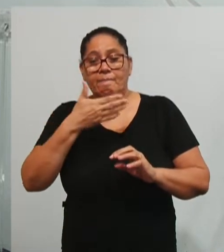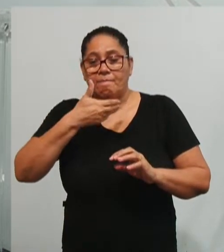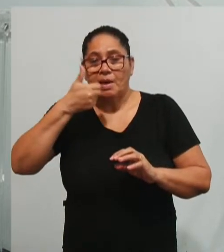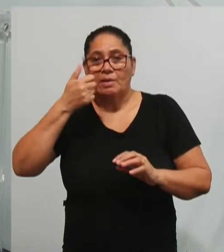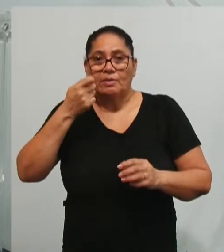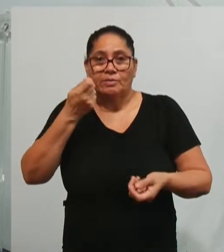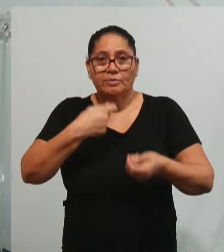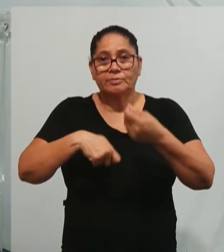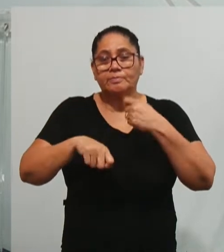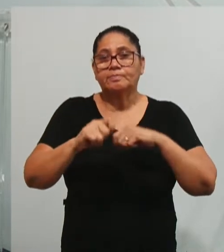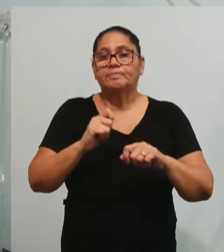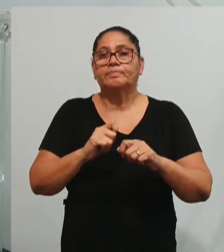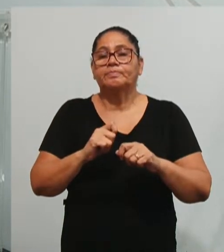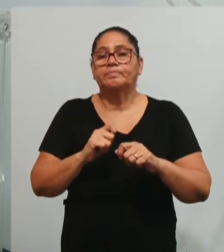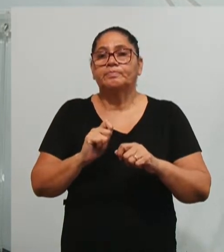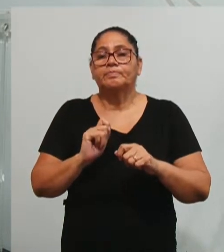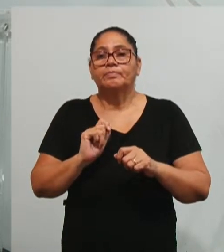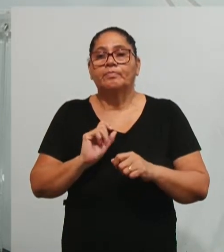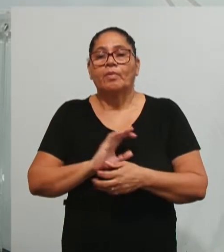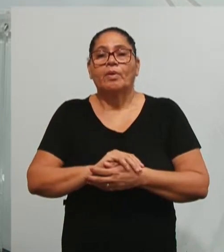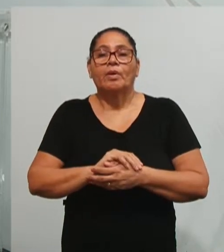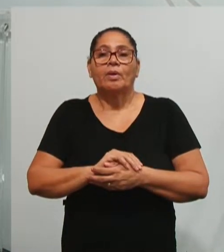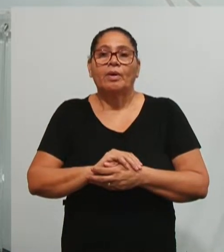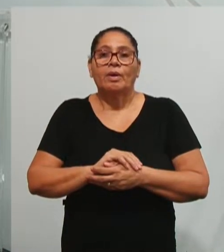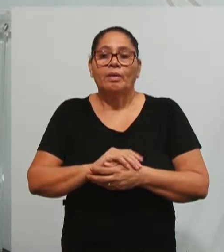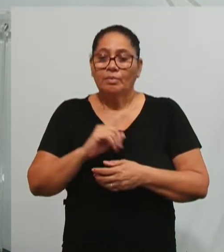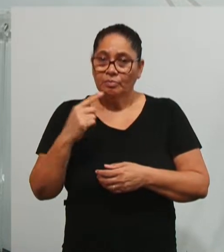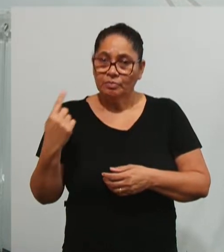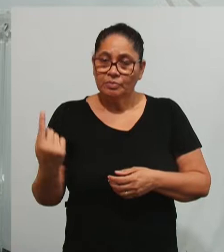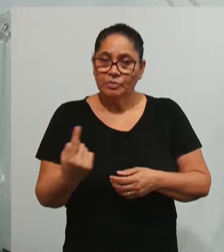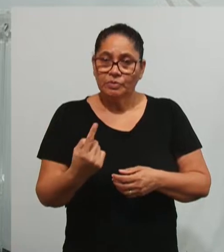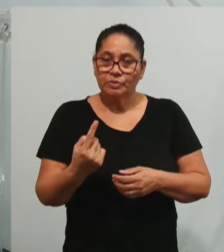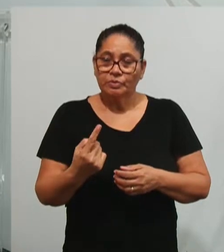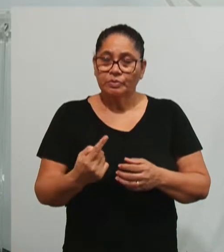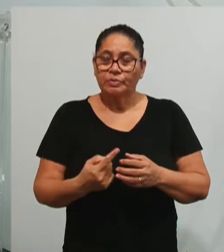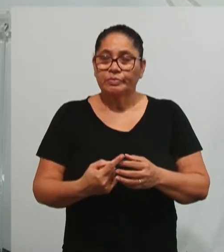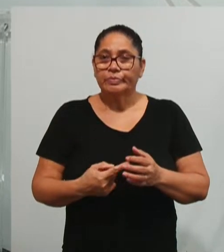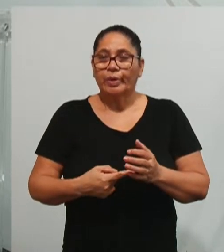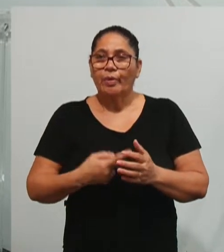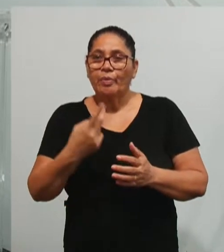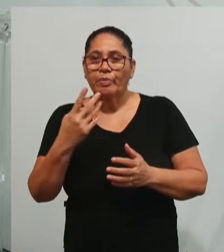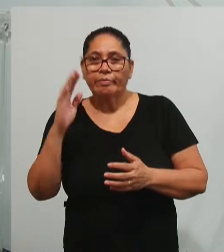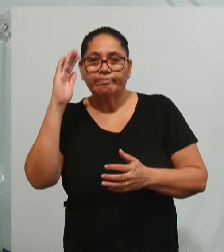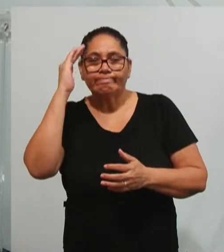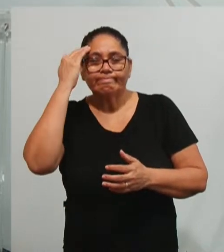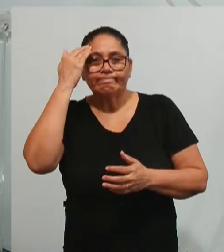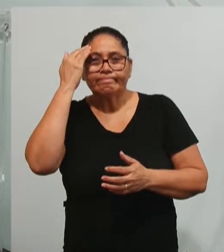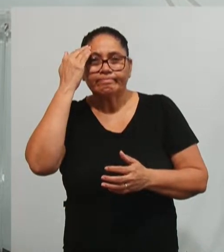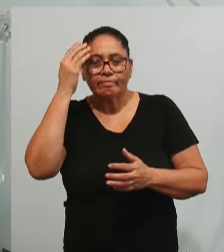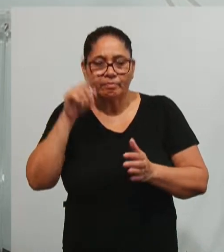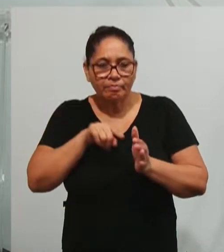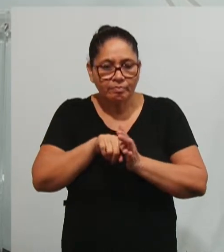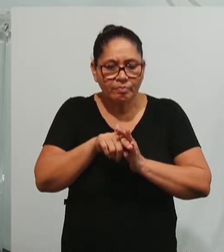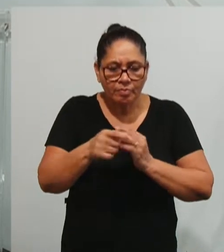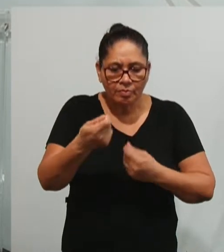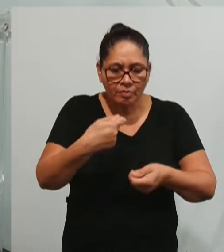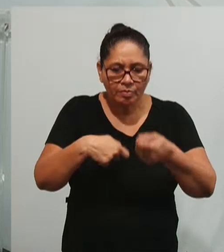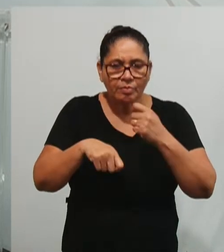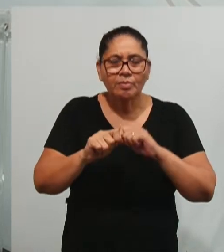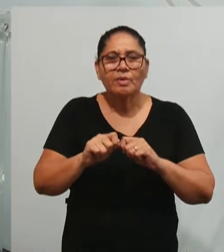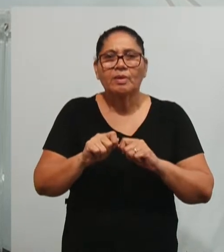conceitos da administração, para a nossa unidade de entender esses fundamentos da administração